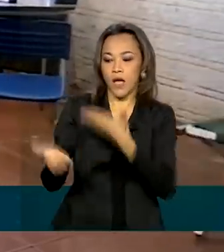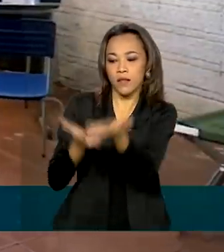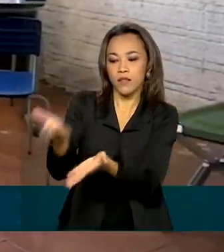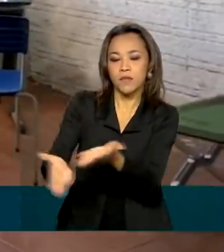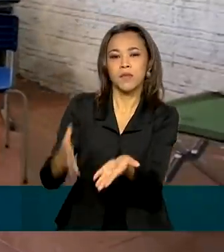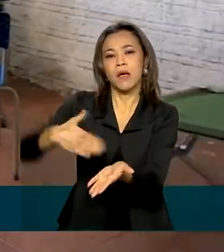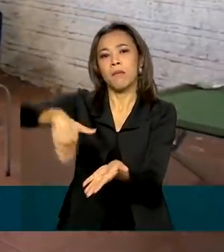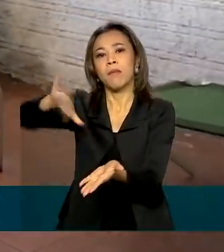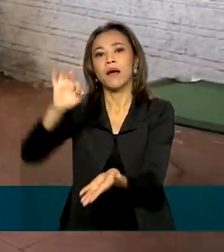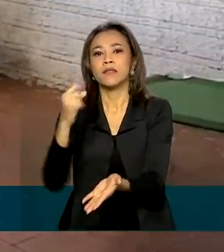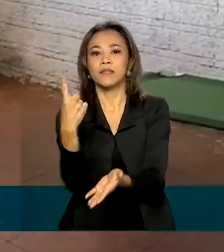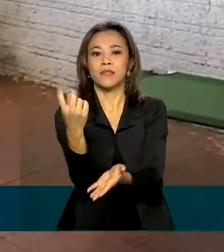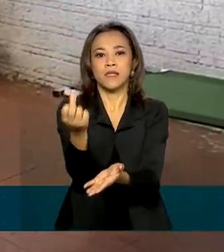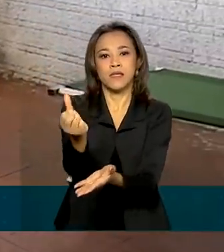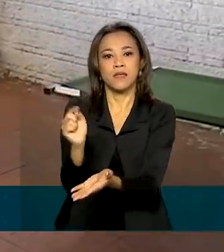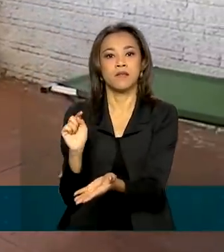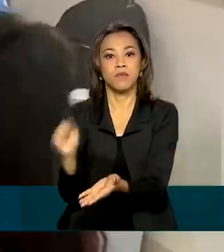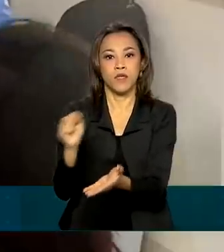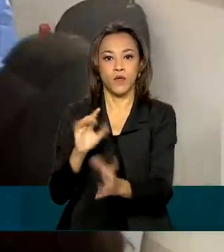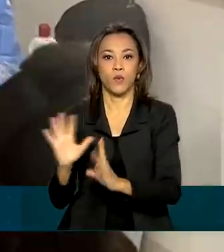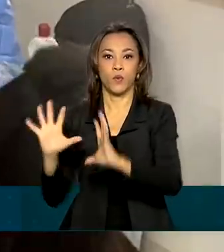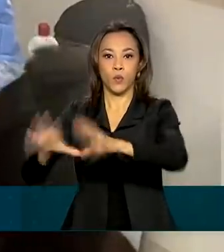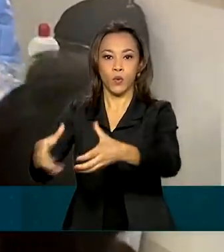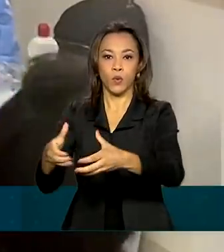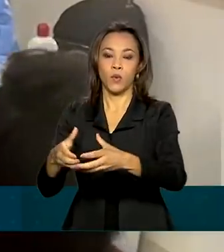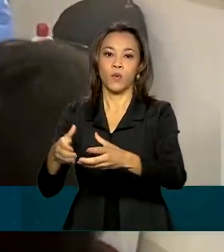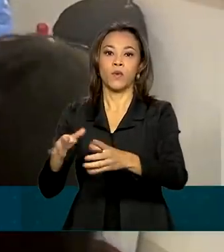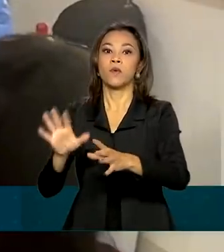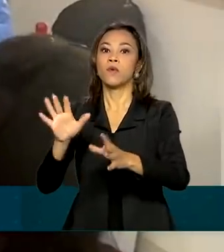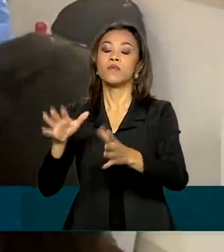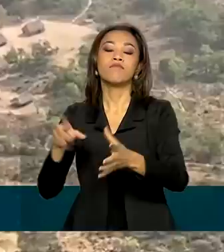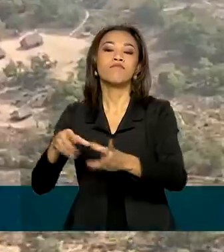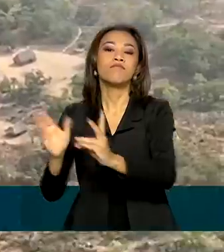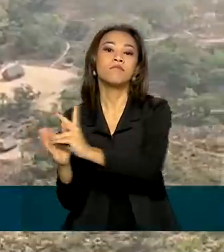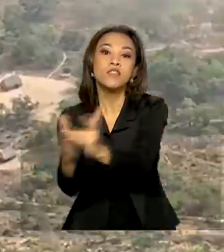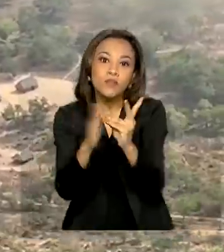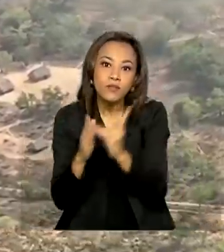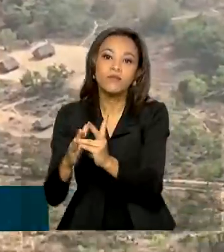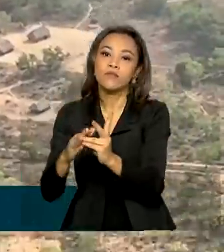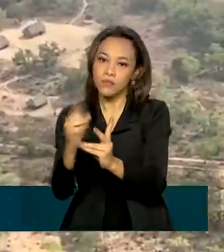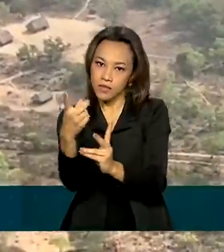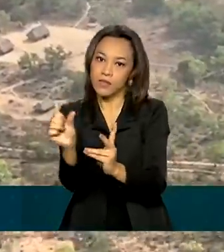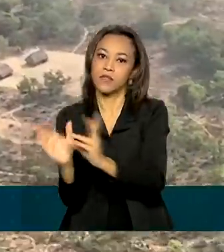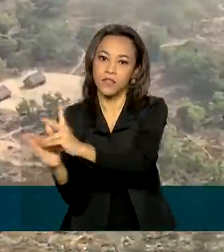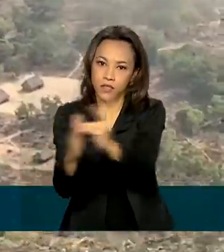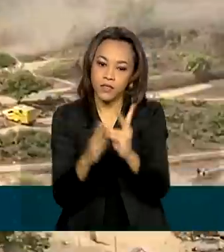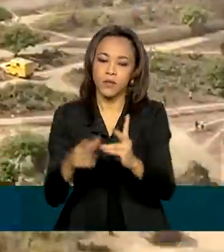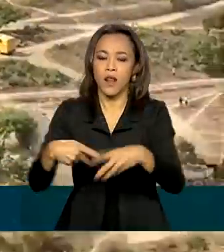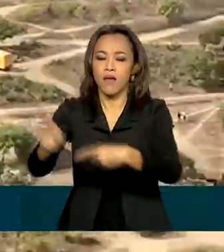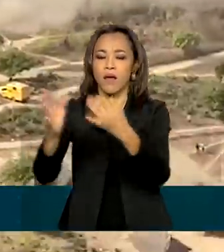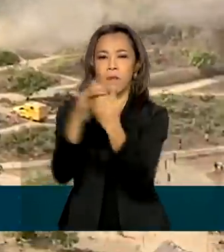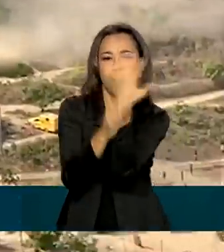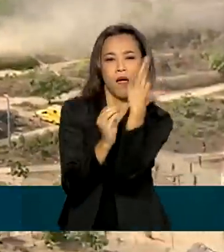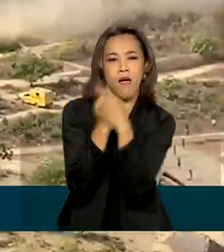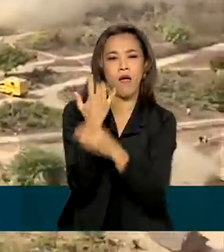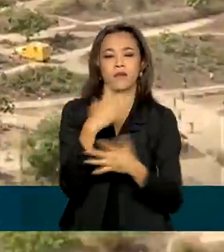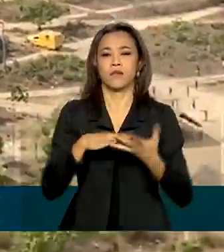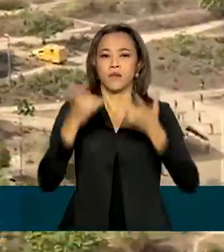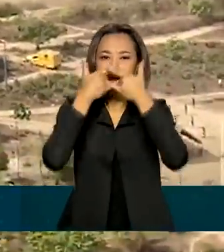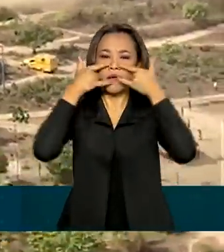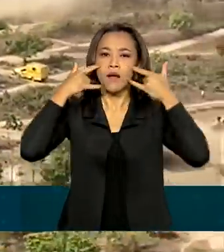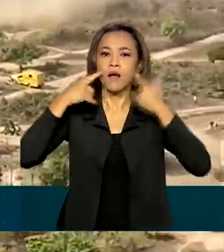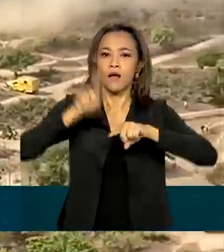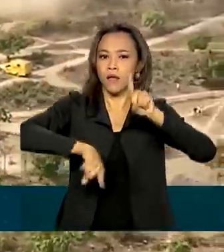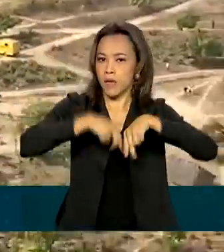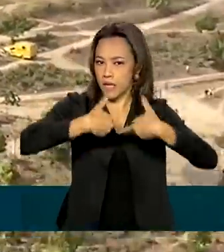mais de 16 mil indígenas e levaram suprimentos como máscaras, luvas e equipamentos de